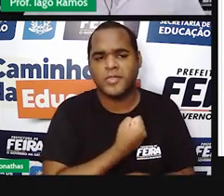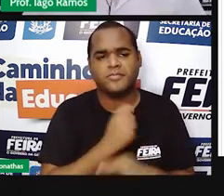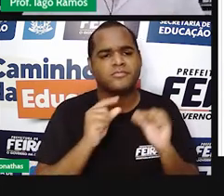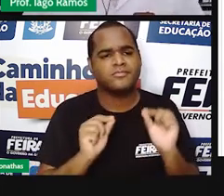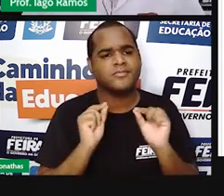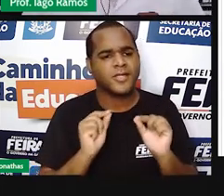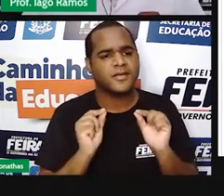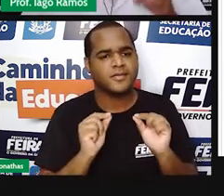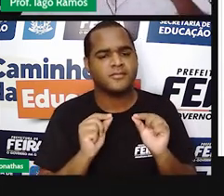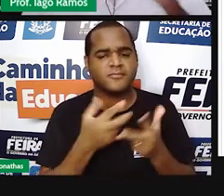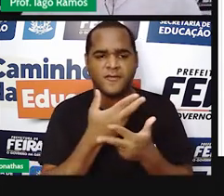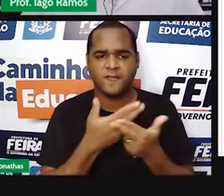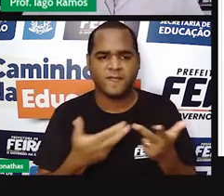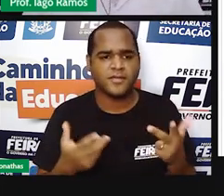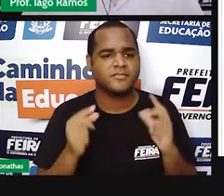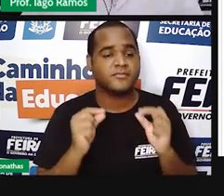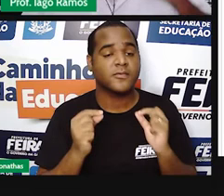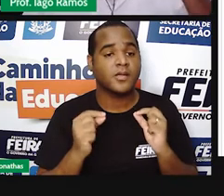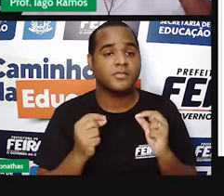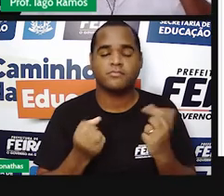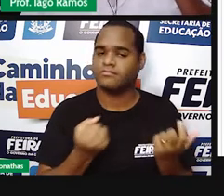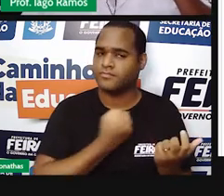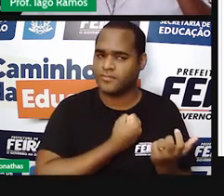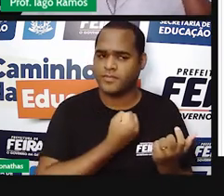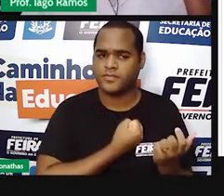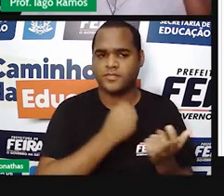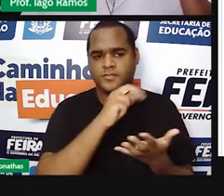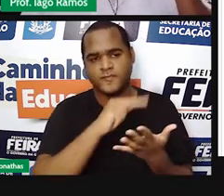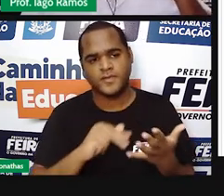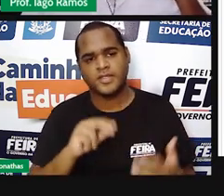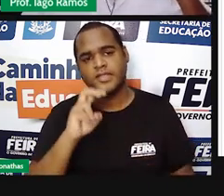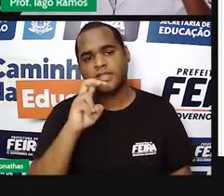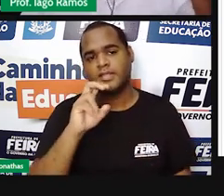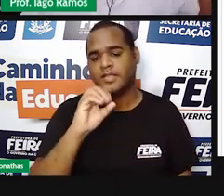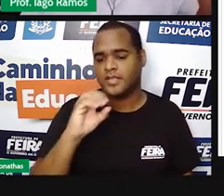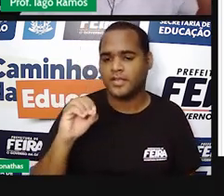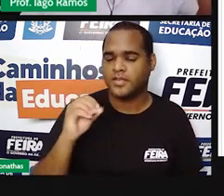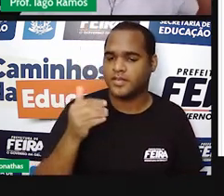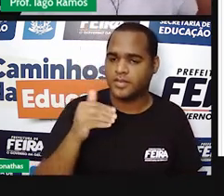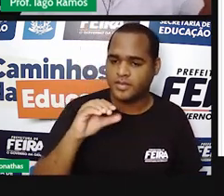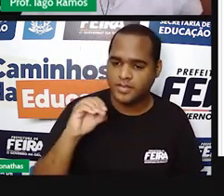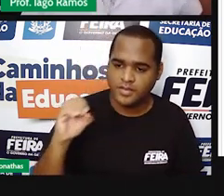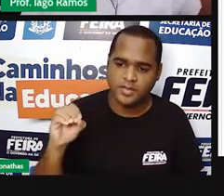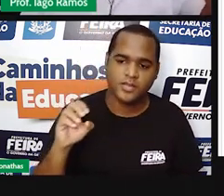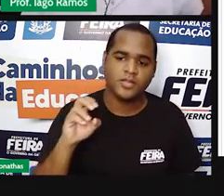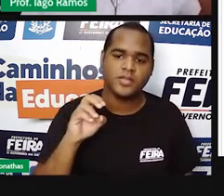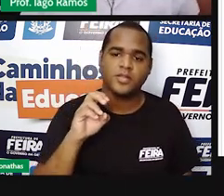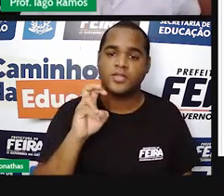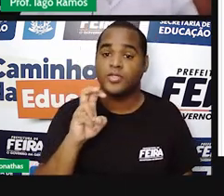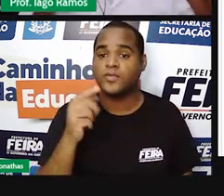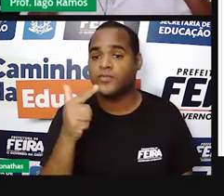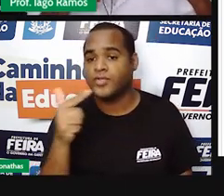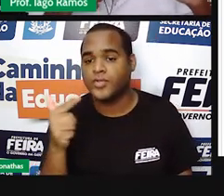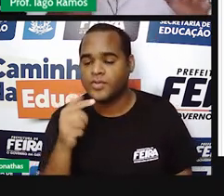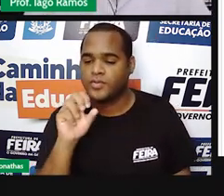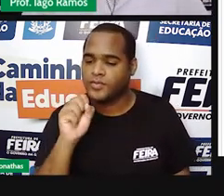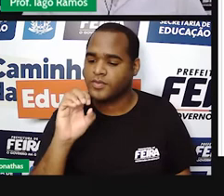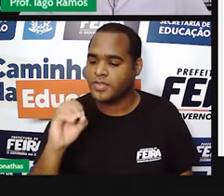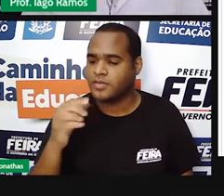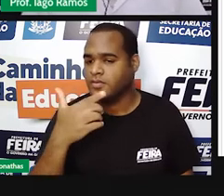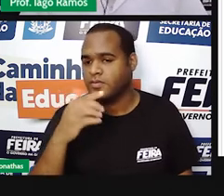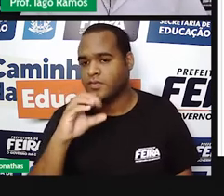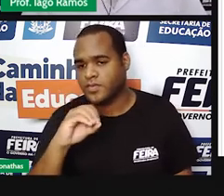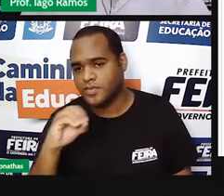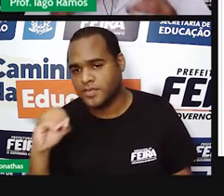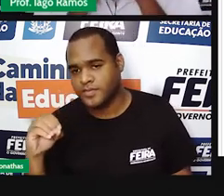são esses? Todos esses números, 500, 100, 5, 22, 80 e 200,